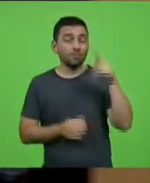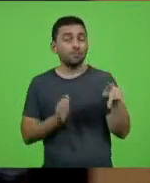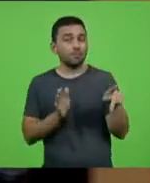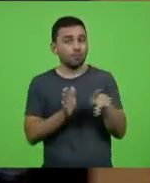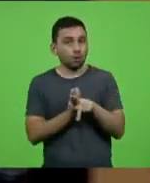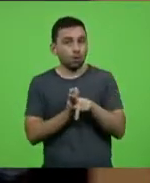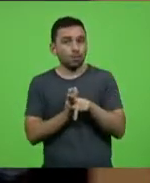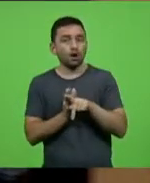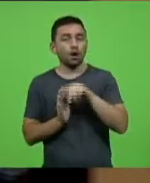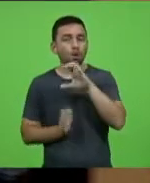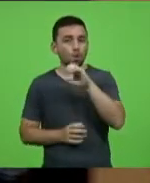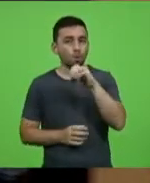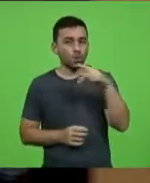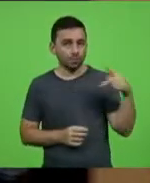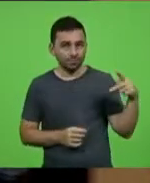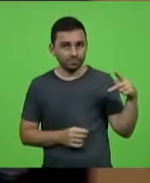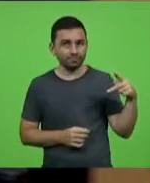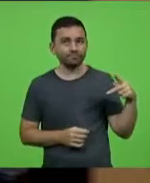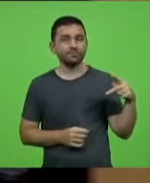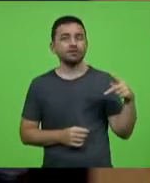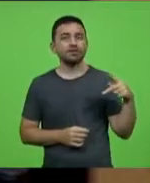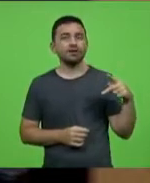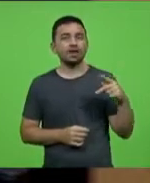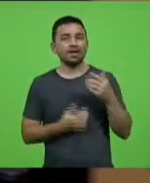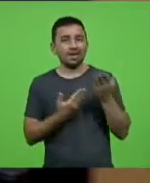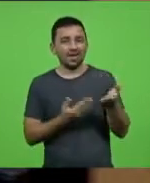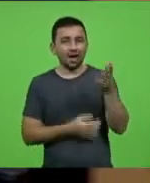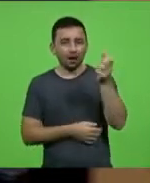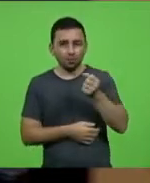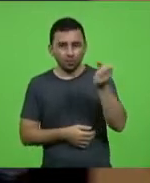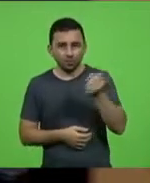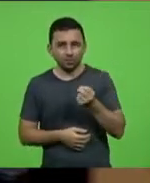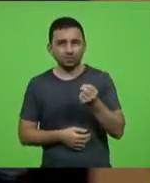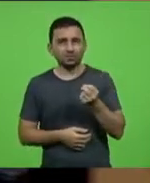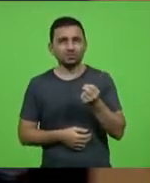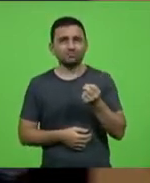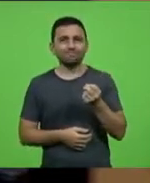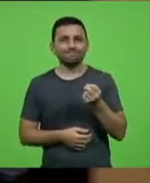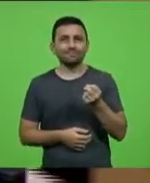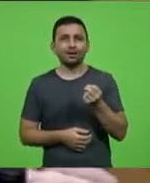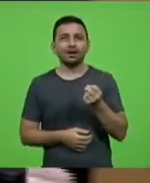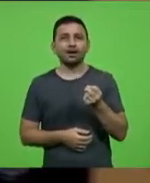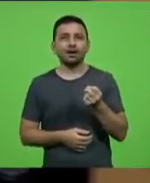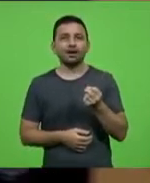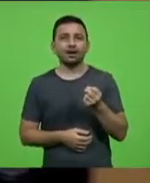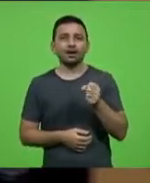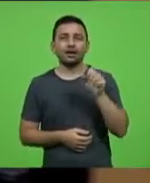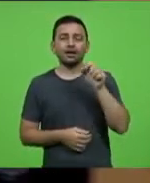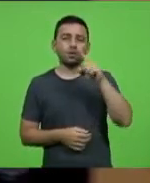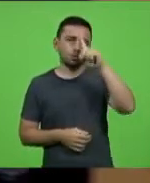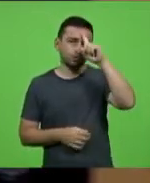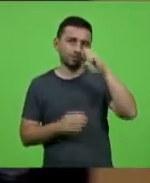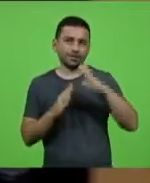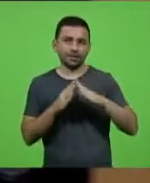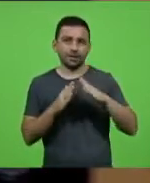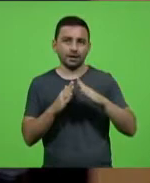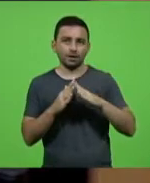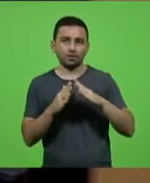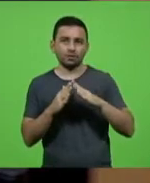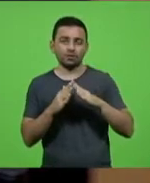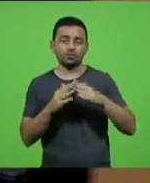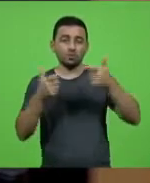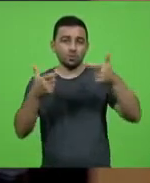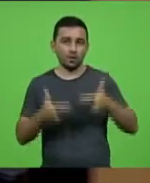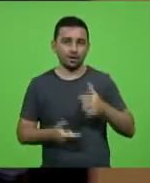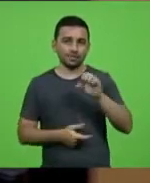cooperativo, que agora está aposentado, estava no hospital regional de São Miguel